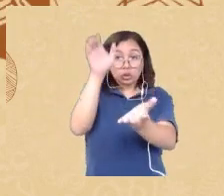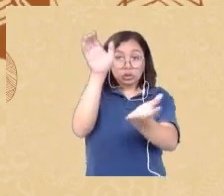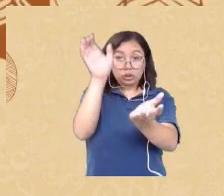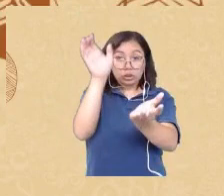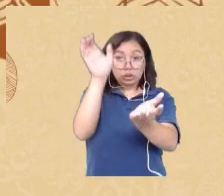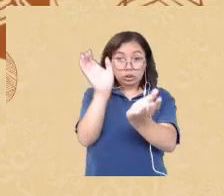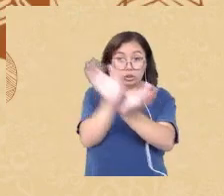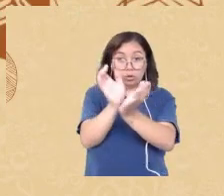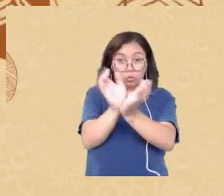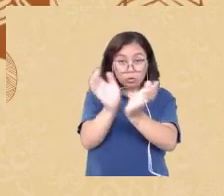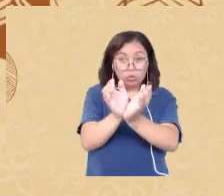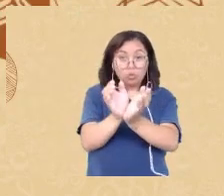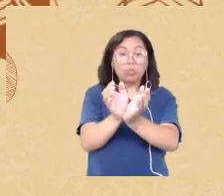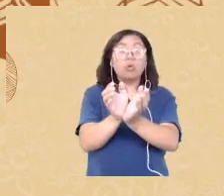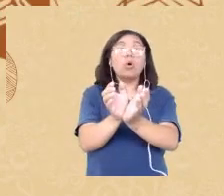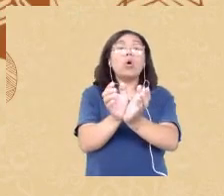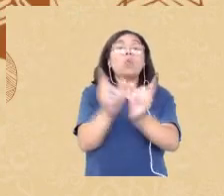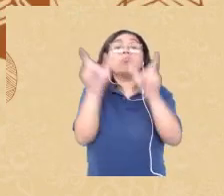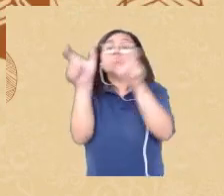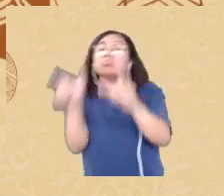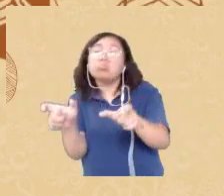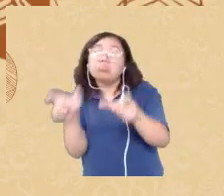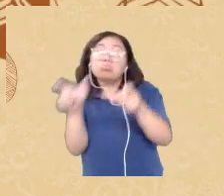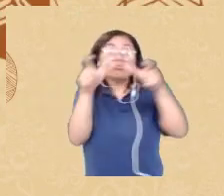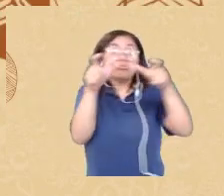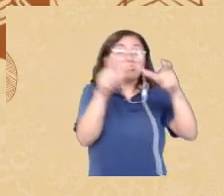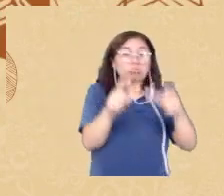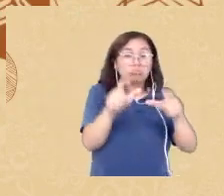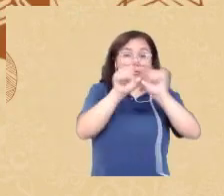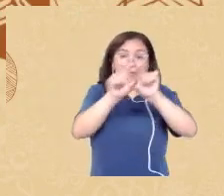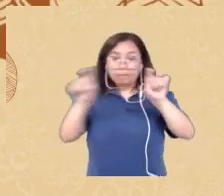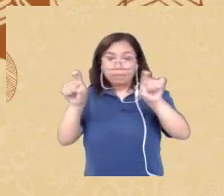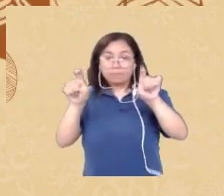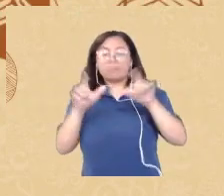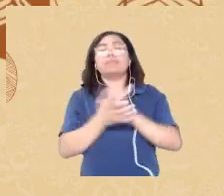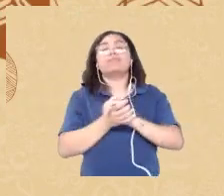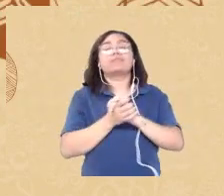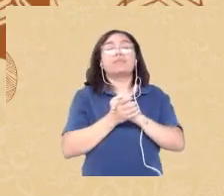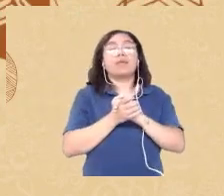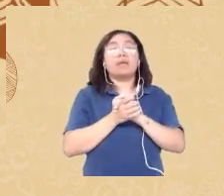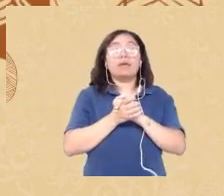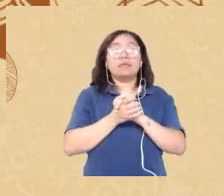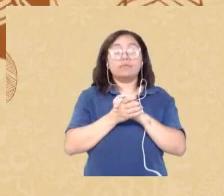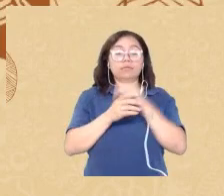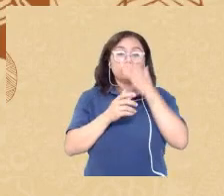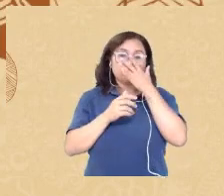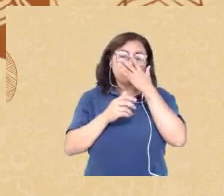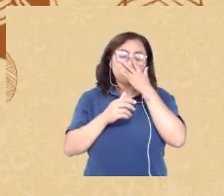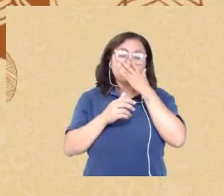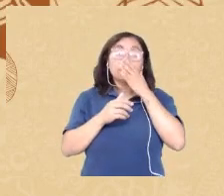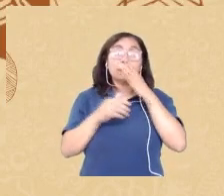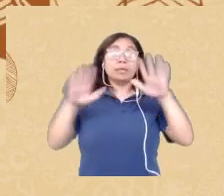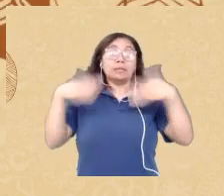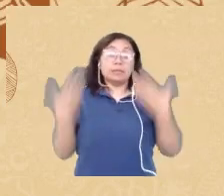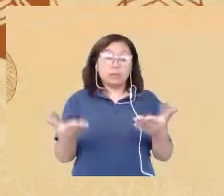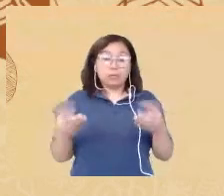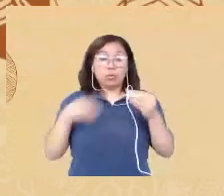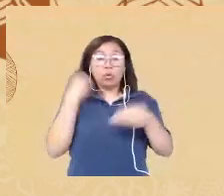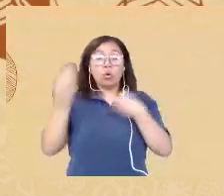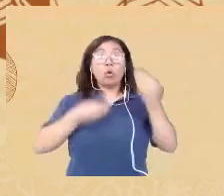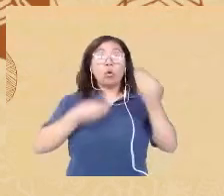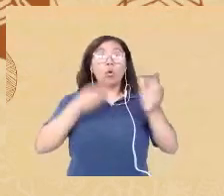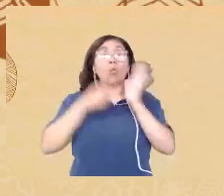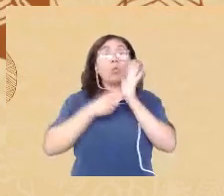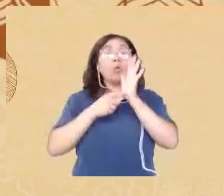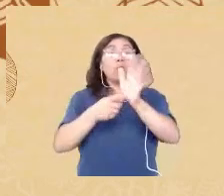recorte é científico quando a gente não mostra é holístico né então mostrar a amostragem aí estou aí solicitando